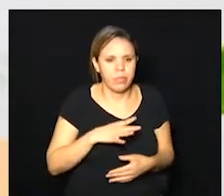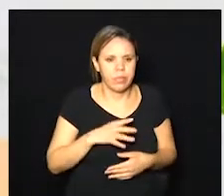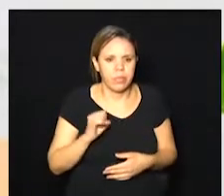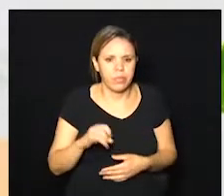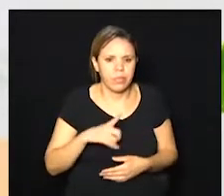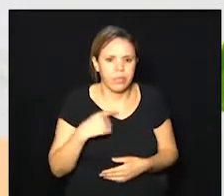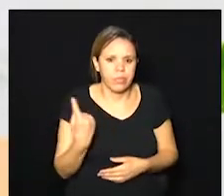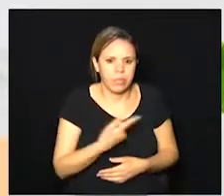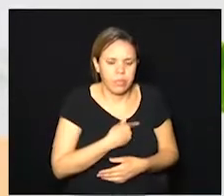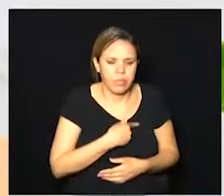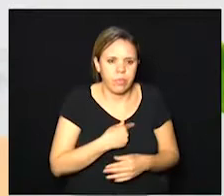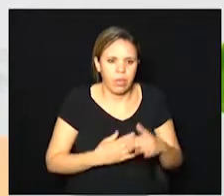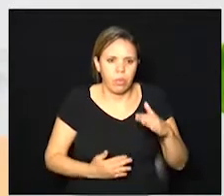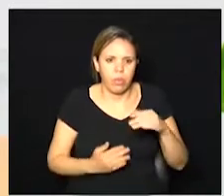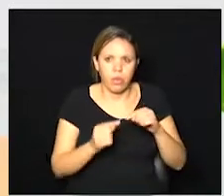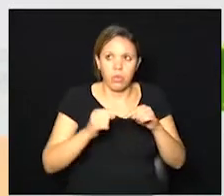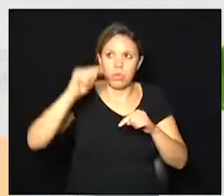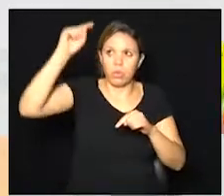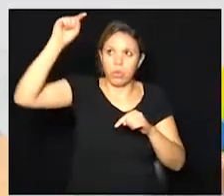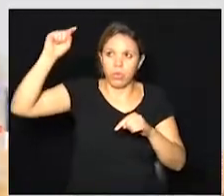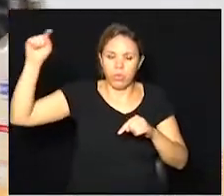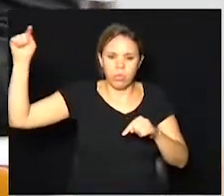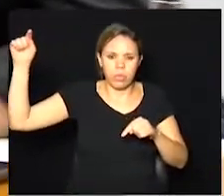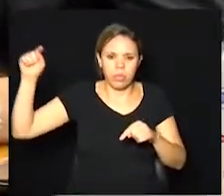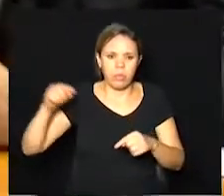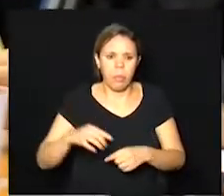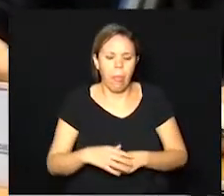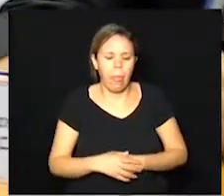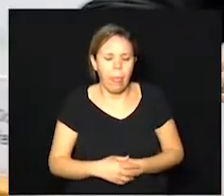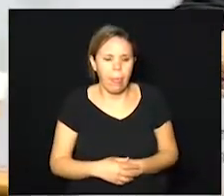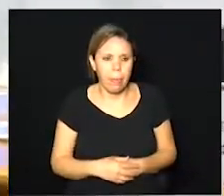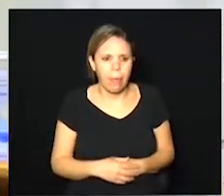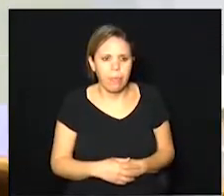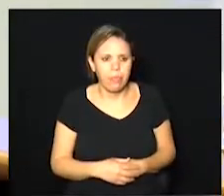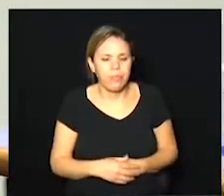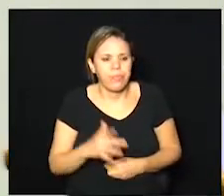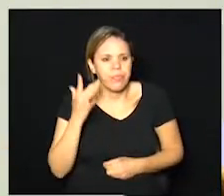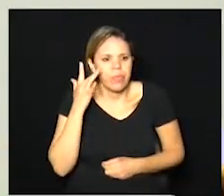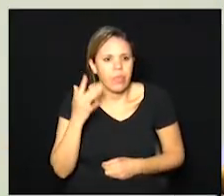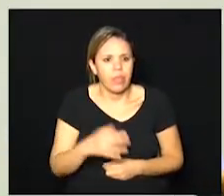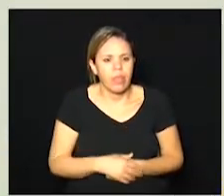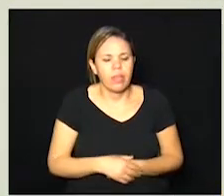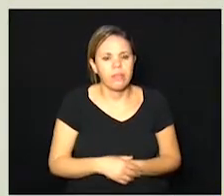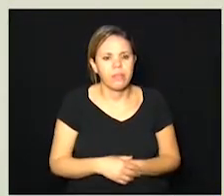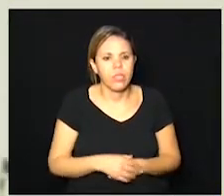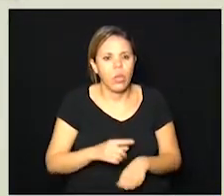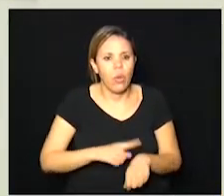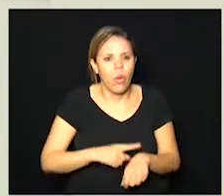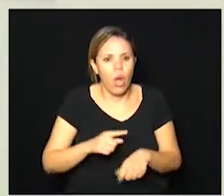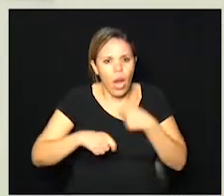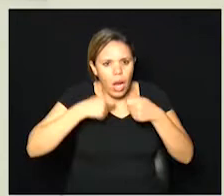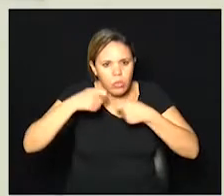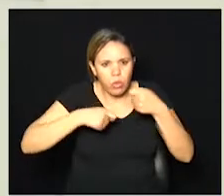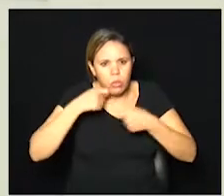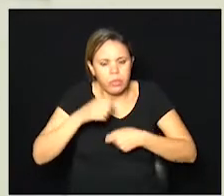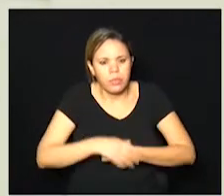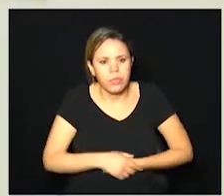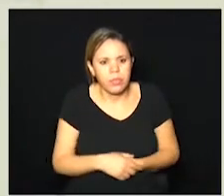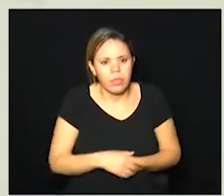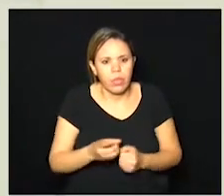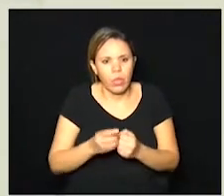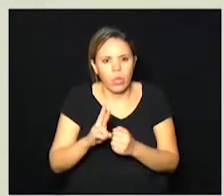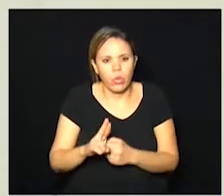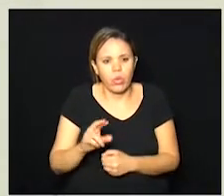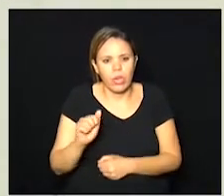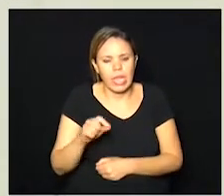estamos ou não no pico Carmino eu acho que no horário do almoço a doutora